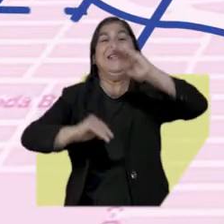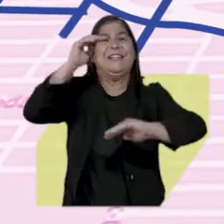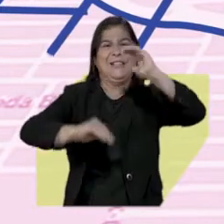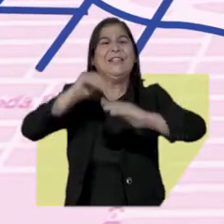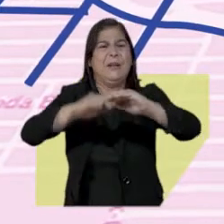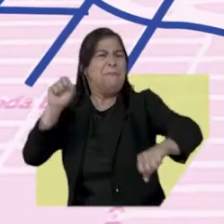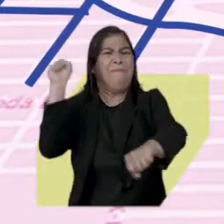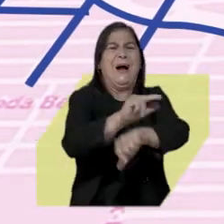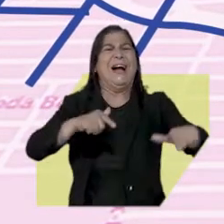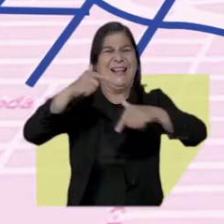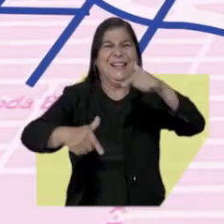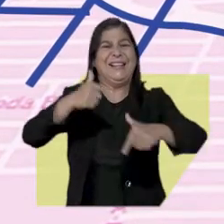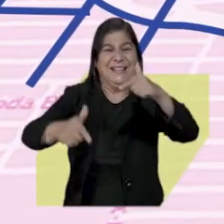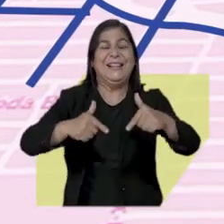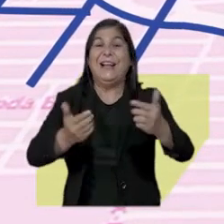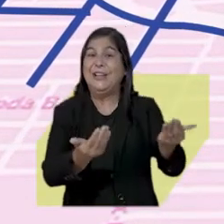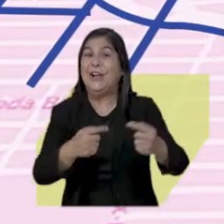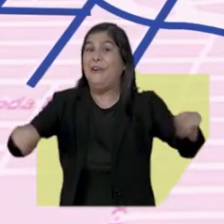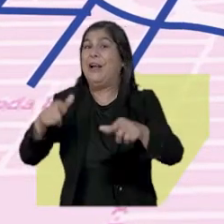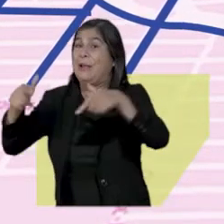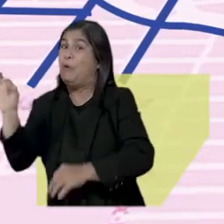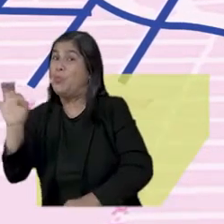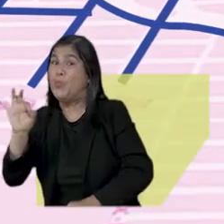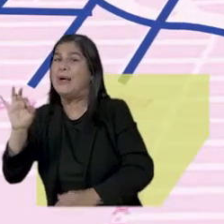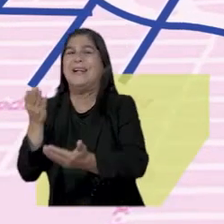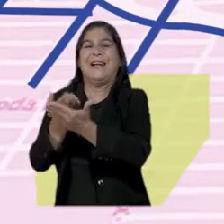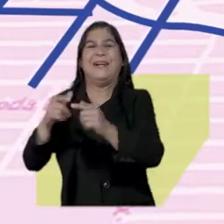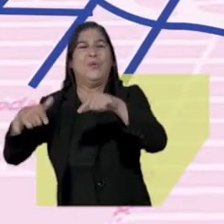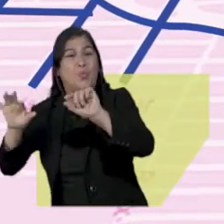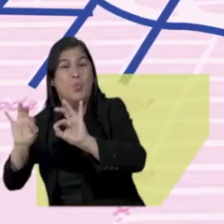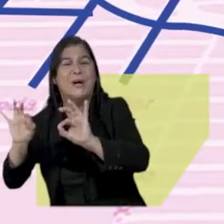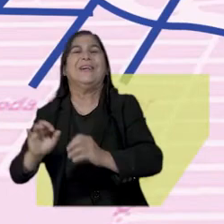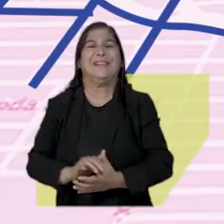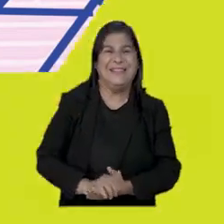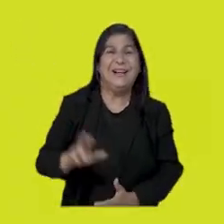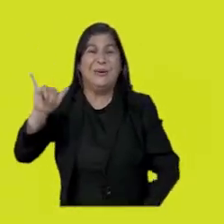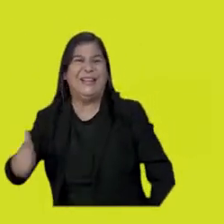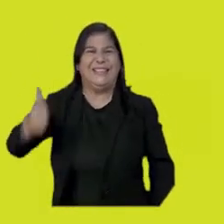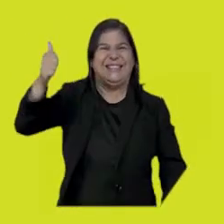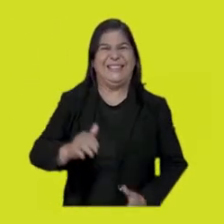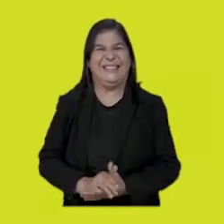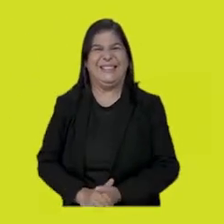qualificação profissional para inserir no mercado de trabalho os jovens que hoje nem estudam e nem trabalham. É melhor Rui!